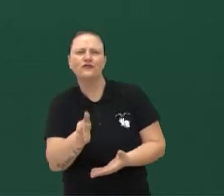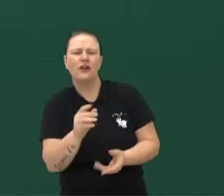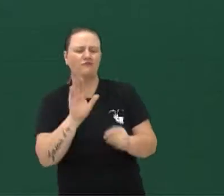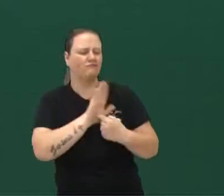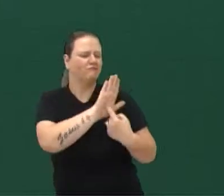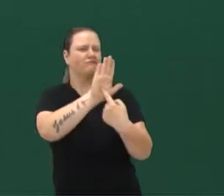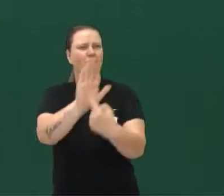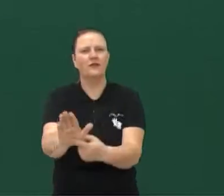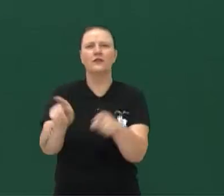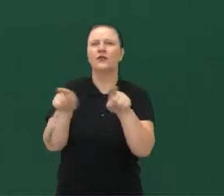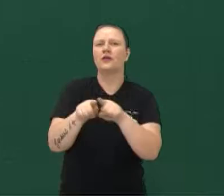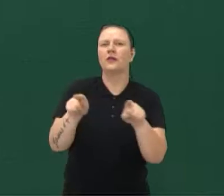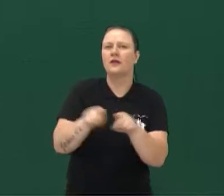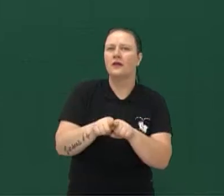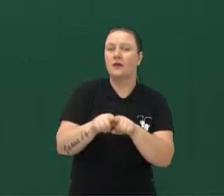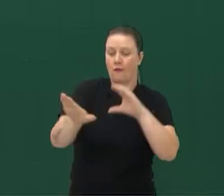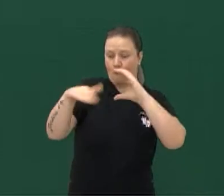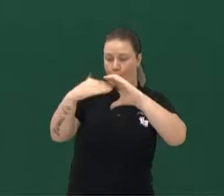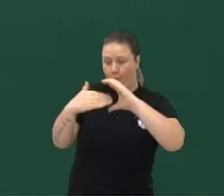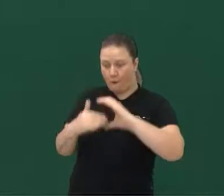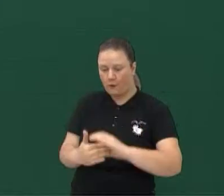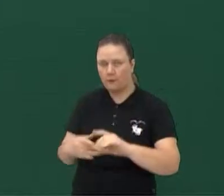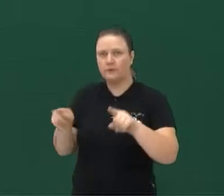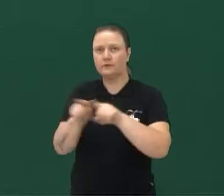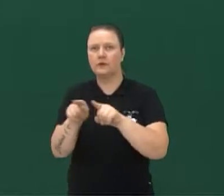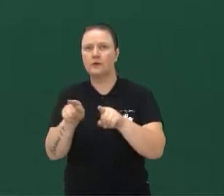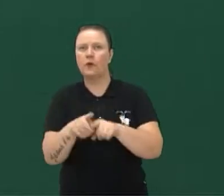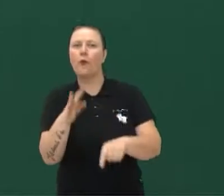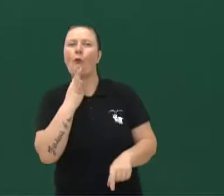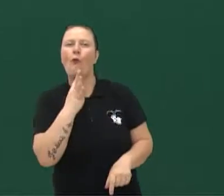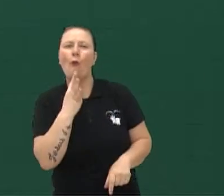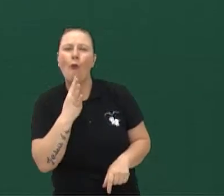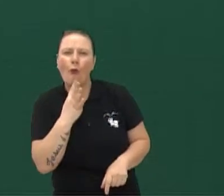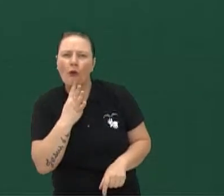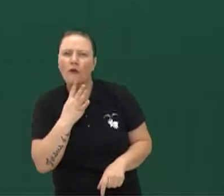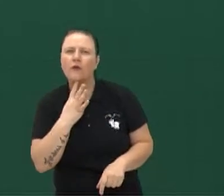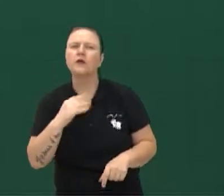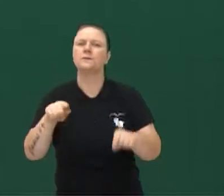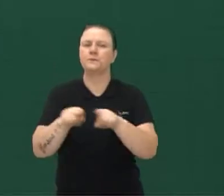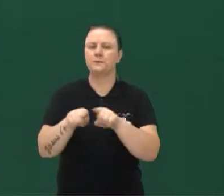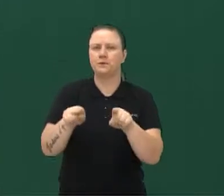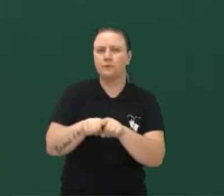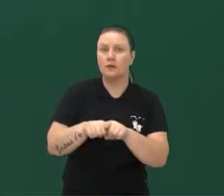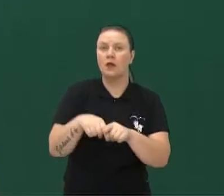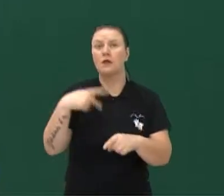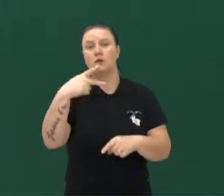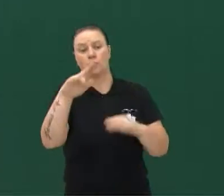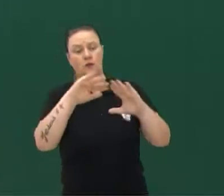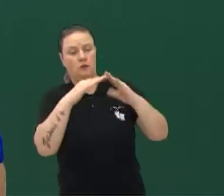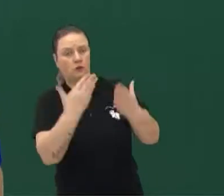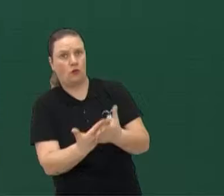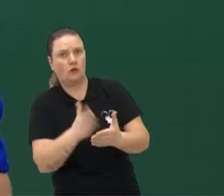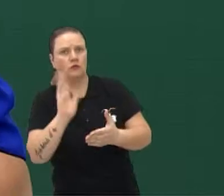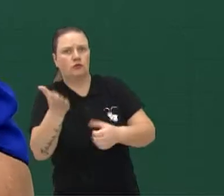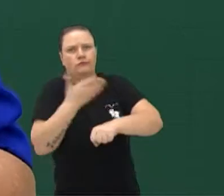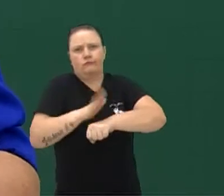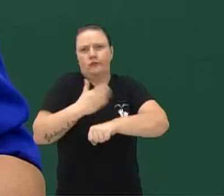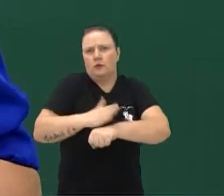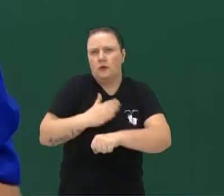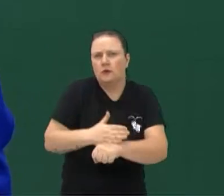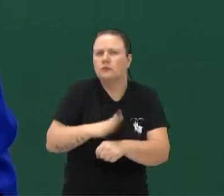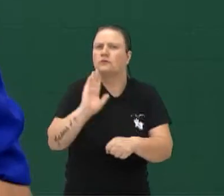uma apresentação. Manda aí pra nós, dizendo se você já conhecia esses dois estilos, ou se na tua escola você já fez,